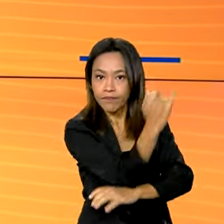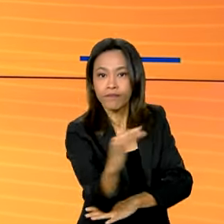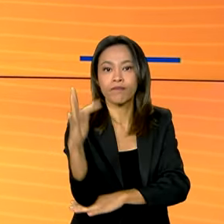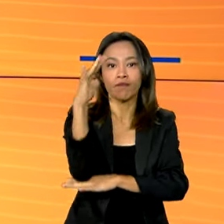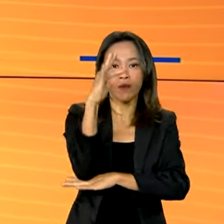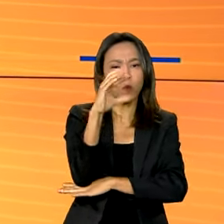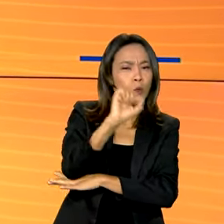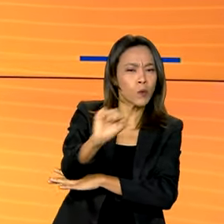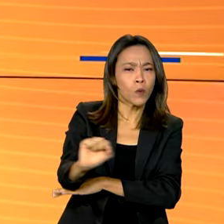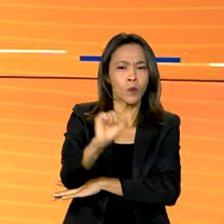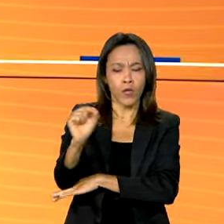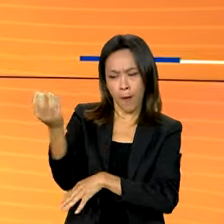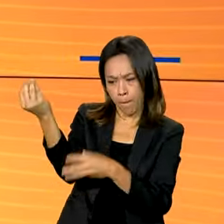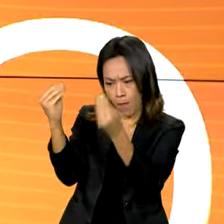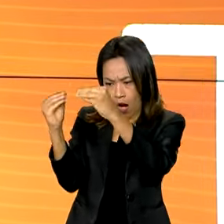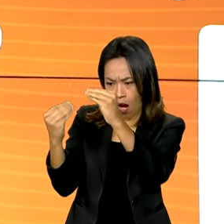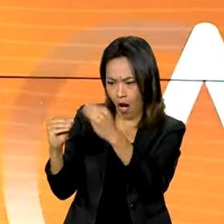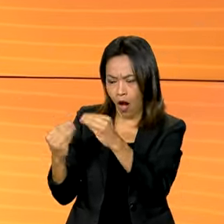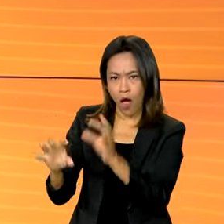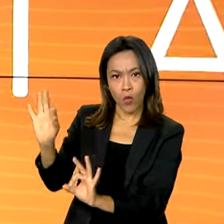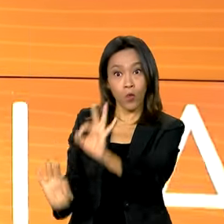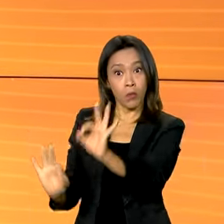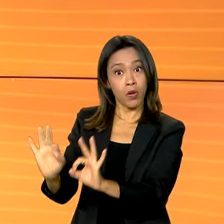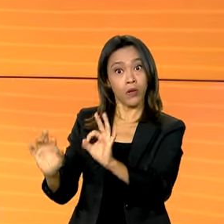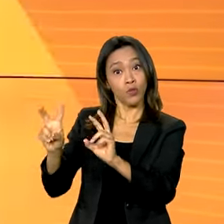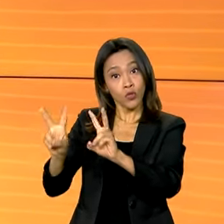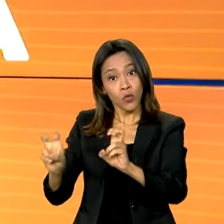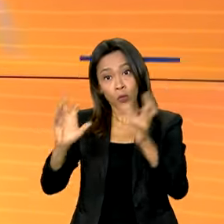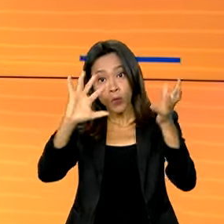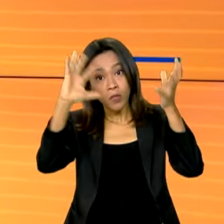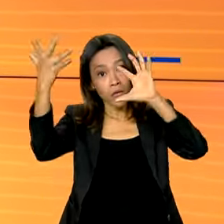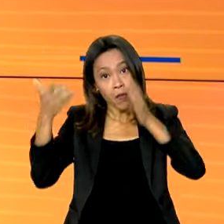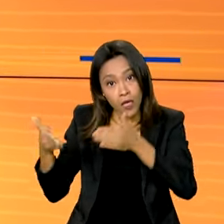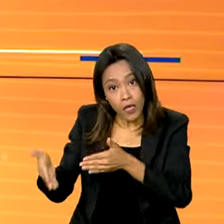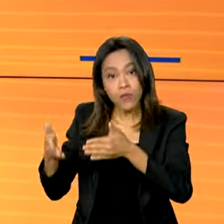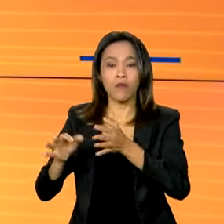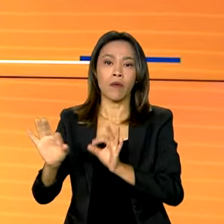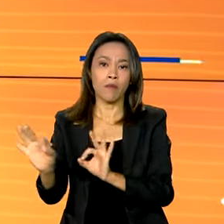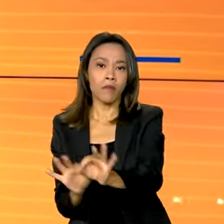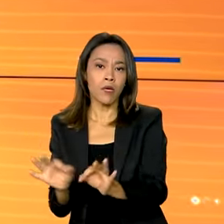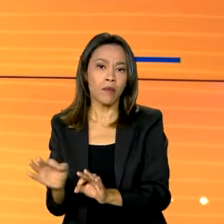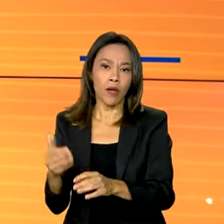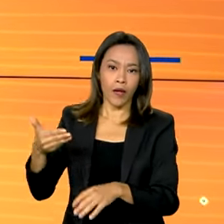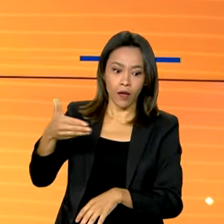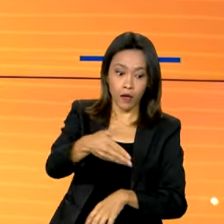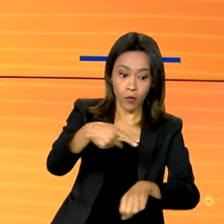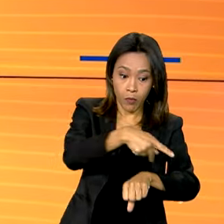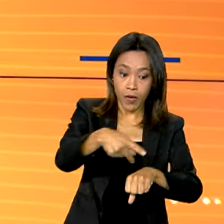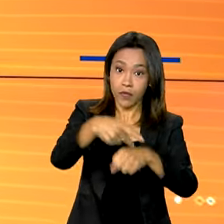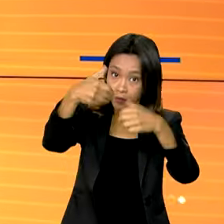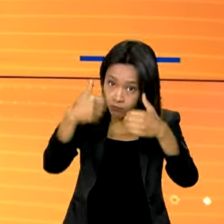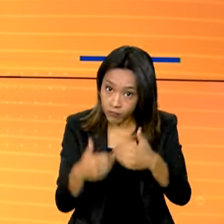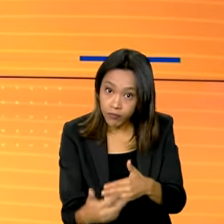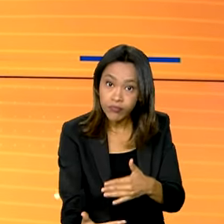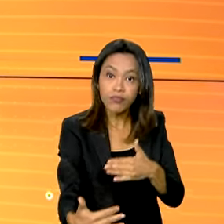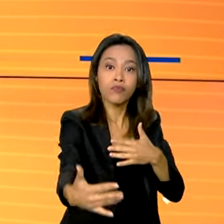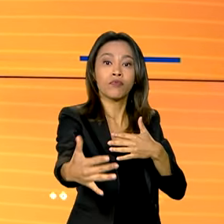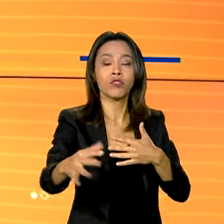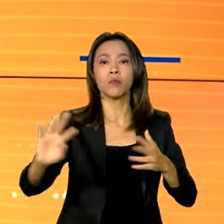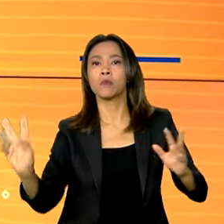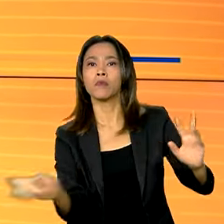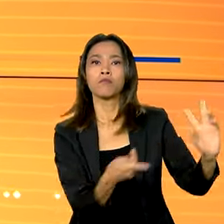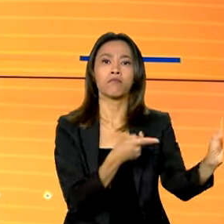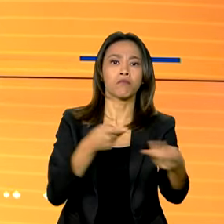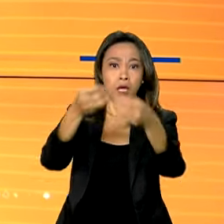elaboração do Plano Clima. Porque é ele que vai preparar o país para enfrentar as mudanças climáticas e os seus